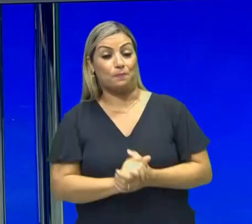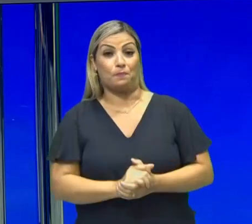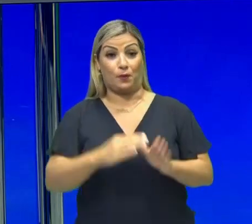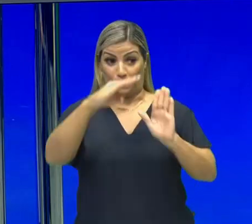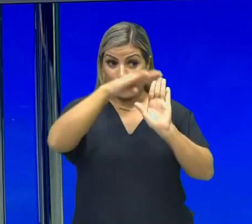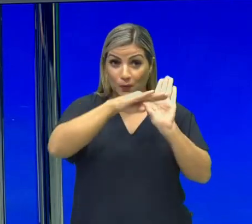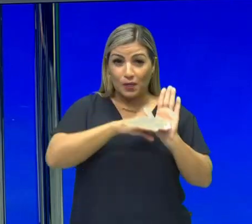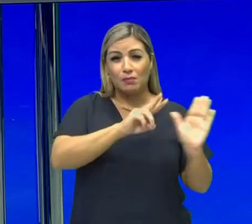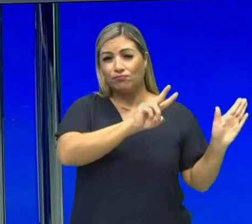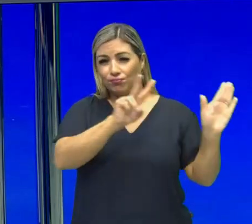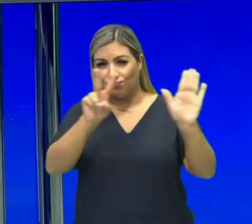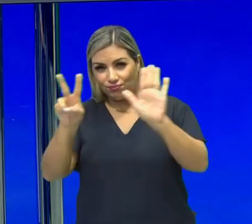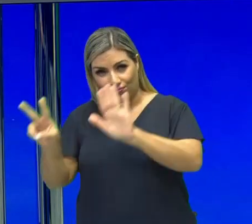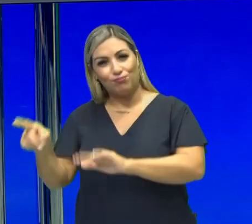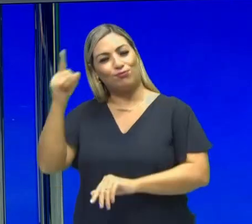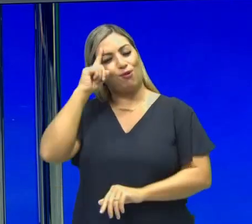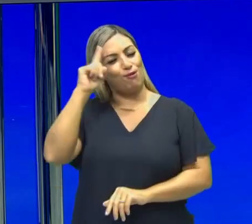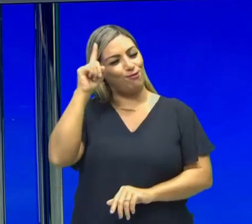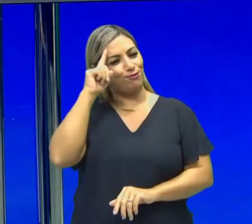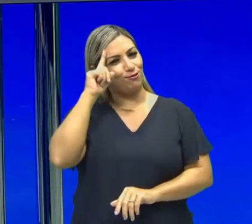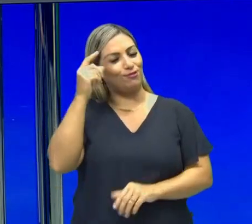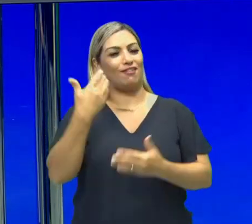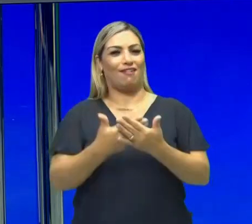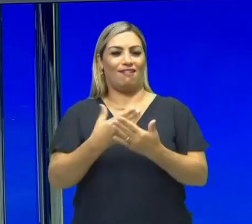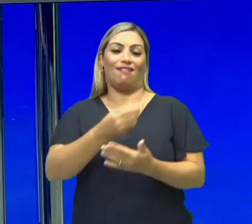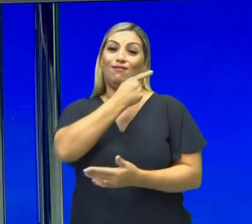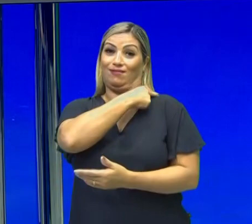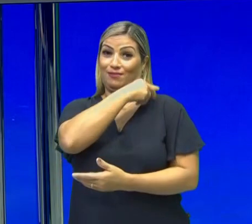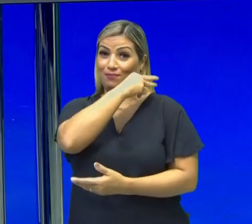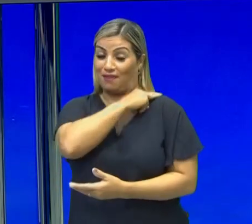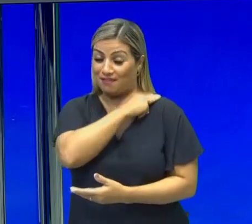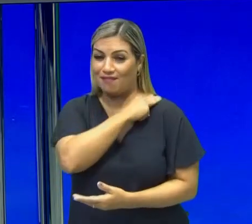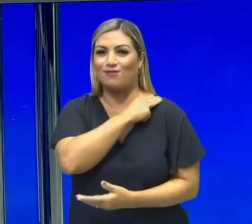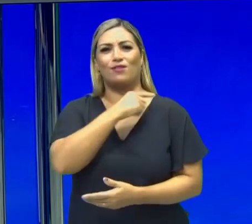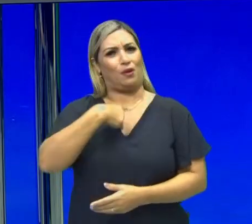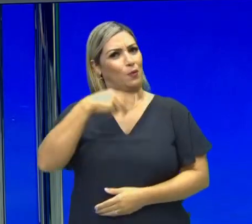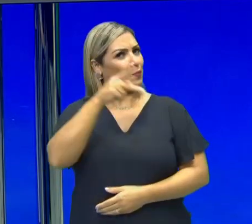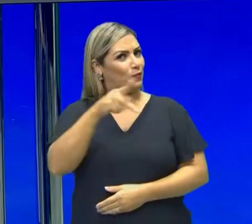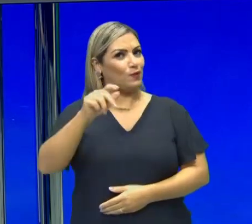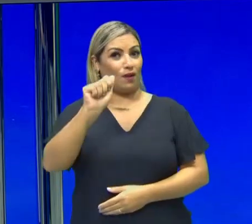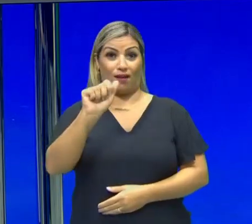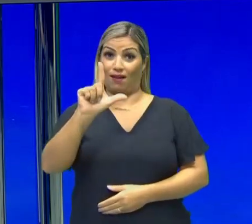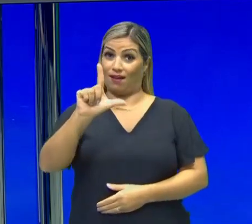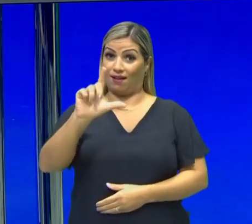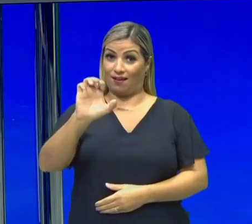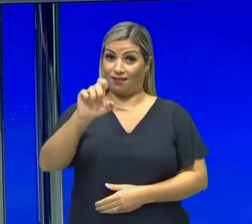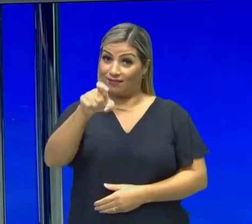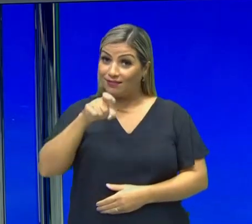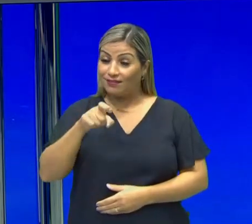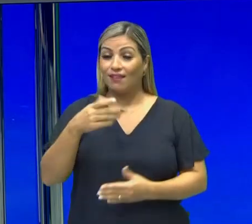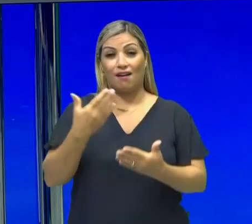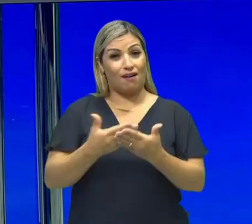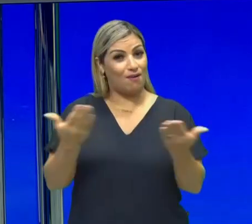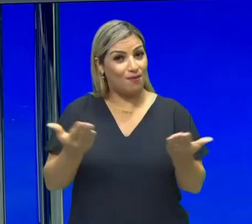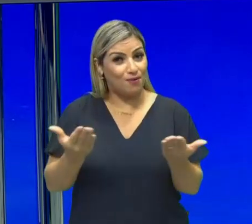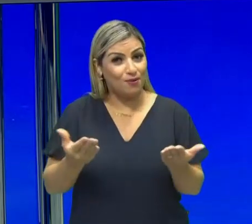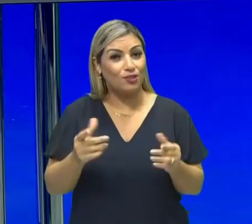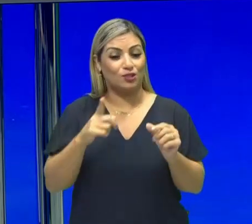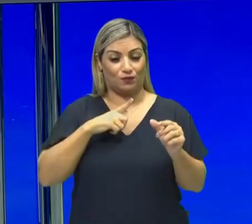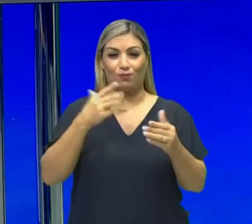diários com aulas para o Ensino Médio. Eu sou o professor Alex e hoje, nessa aula de hoje, estudaremos a